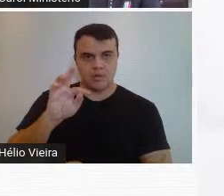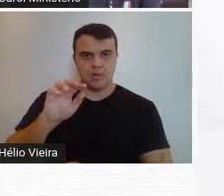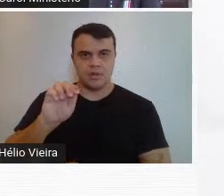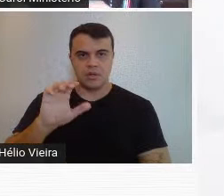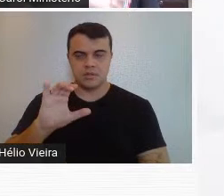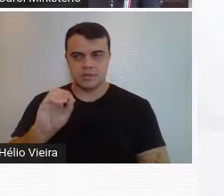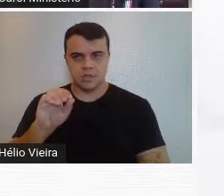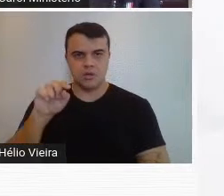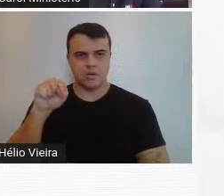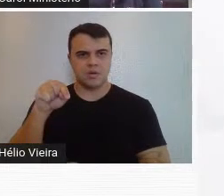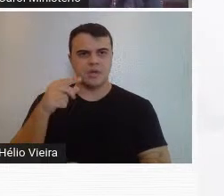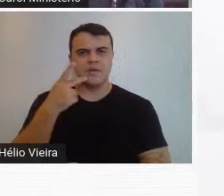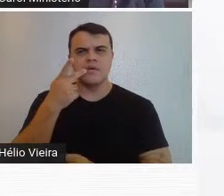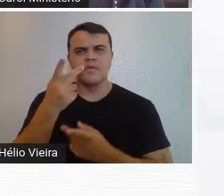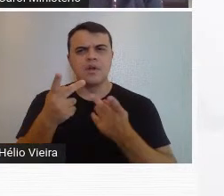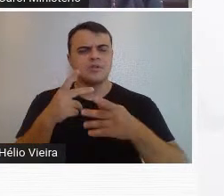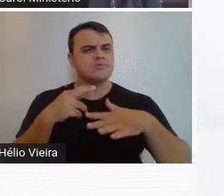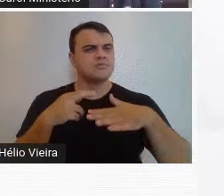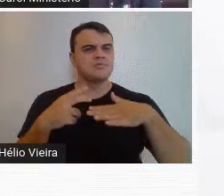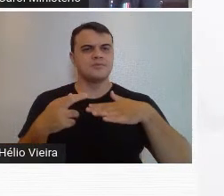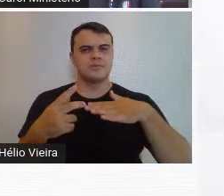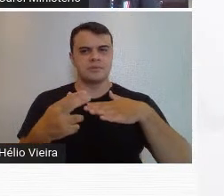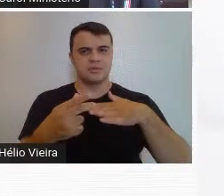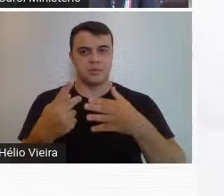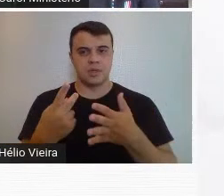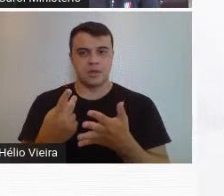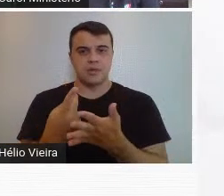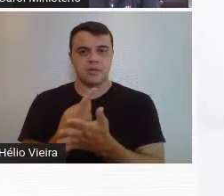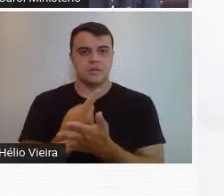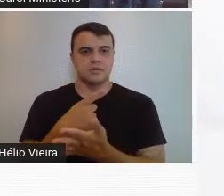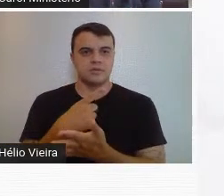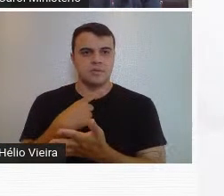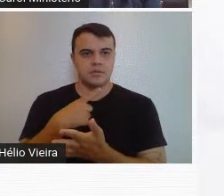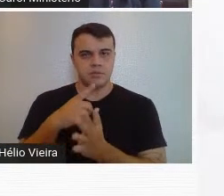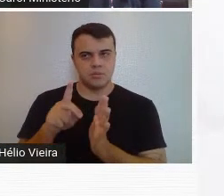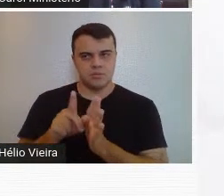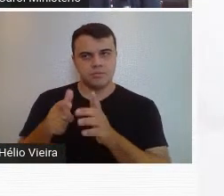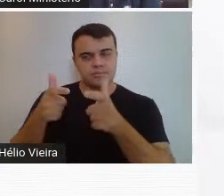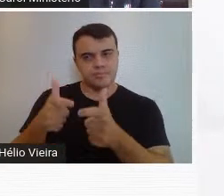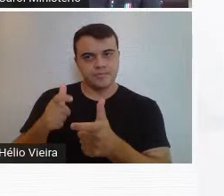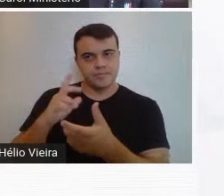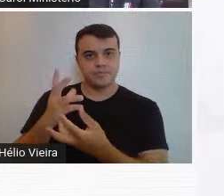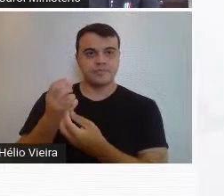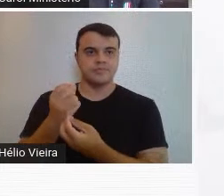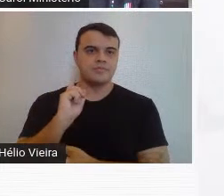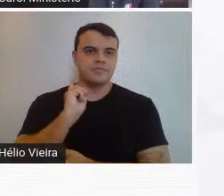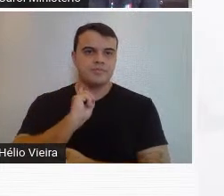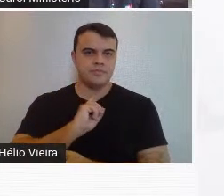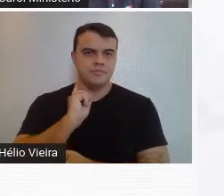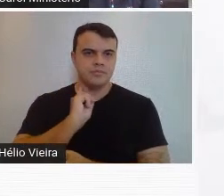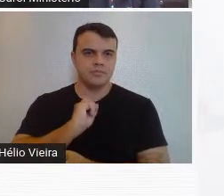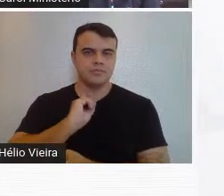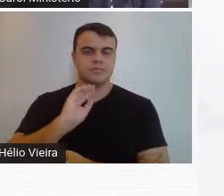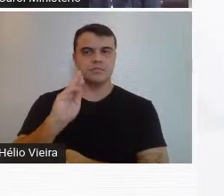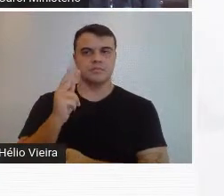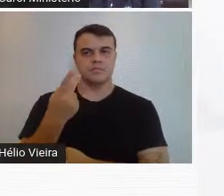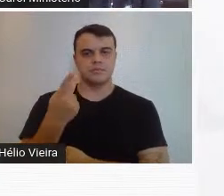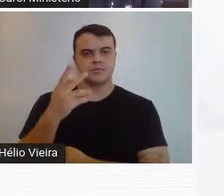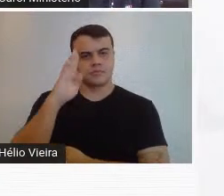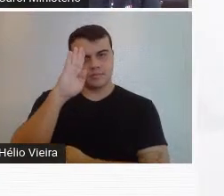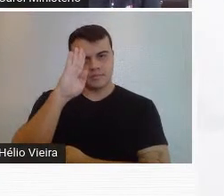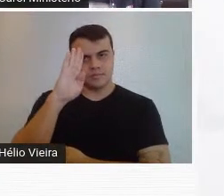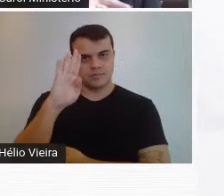Lima, anunciando várias providências em relação ao ambiente artístico mineiro, de Belo Horizonte principalmente,